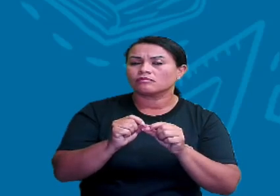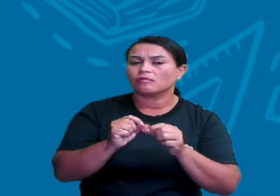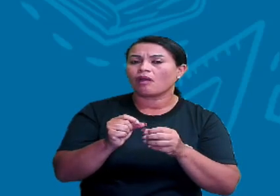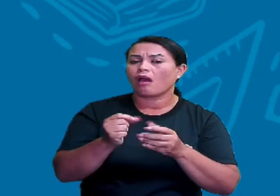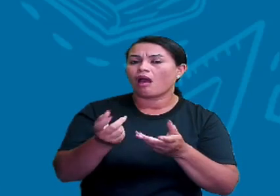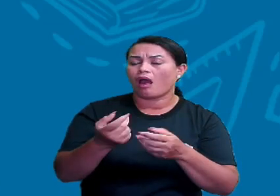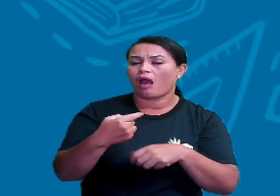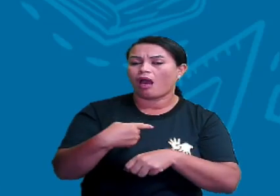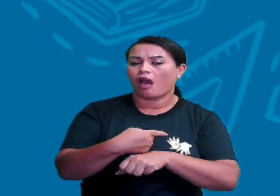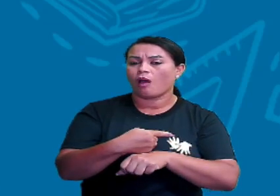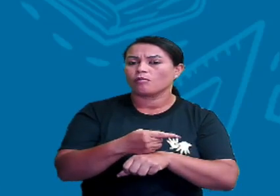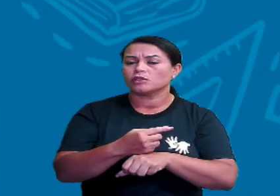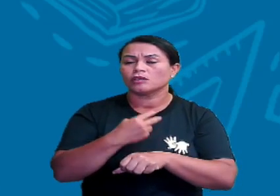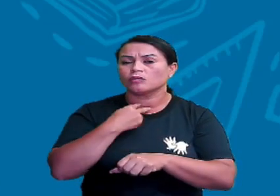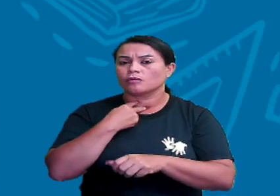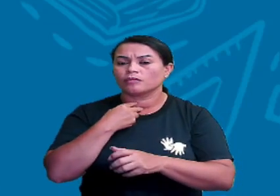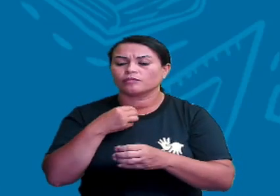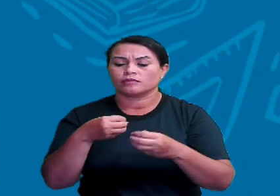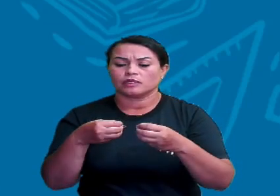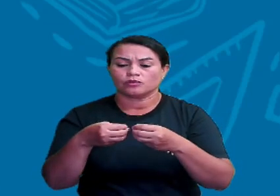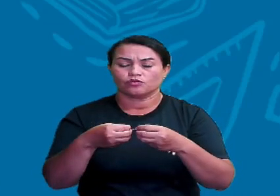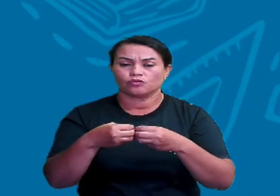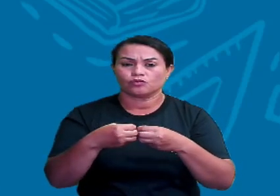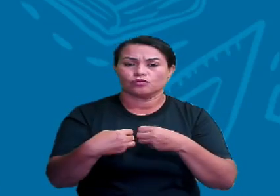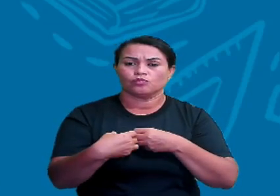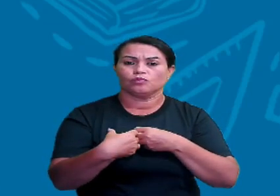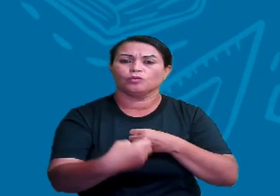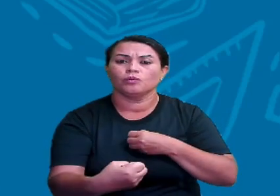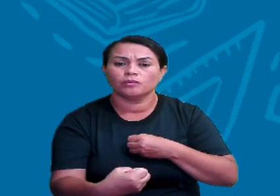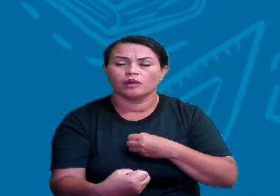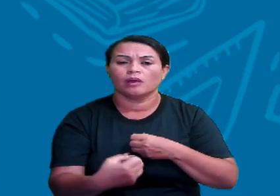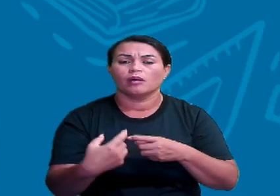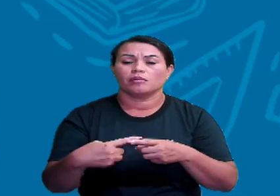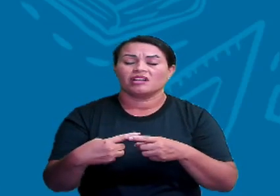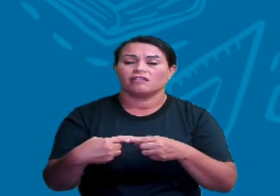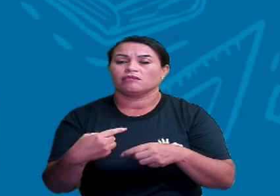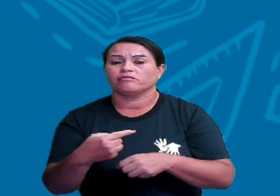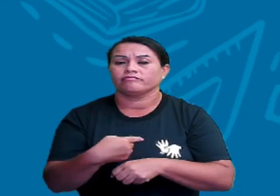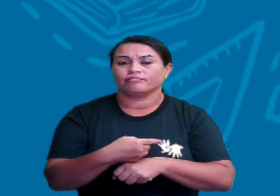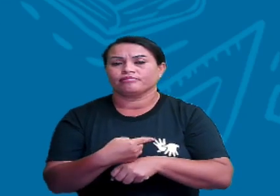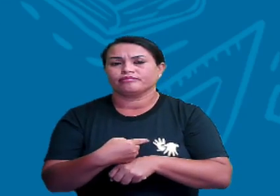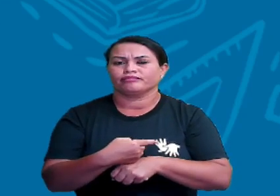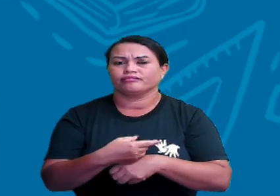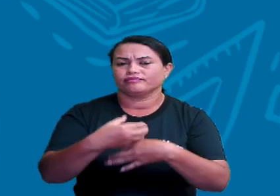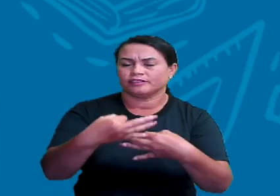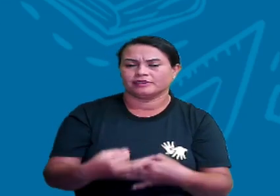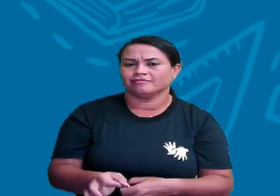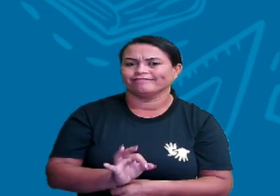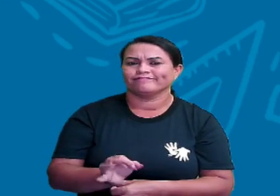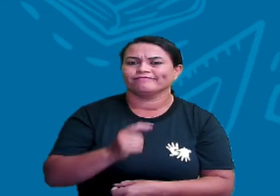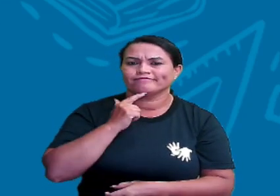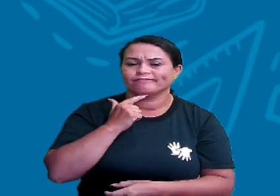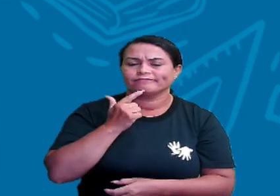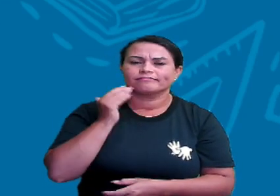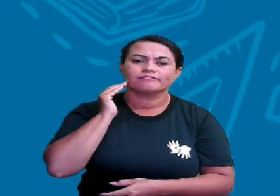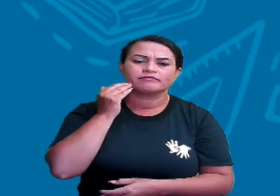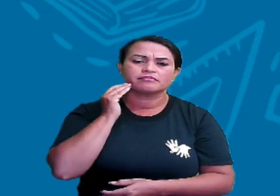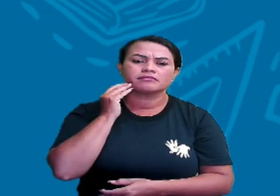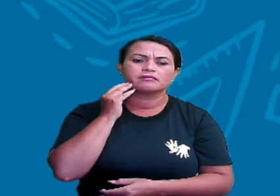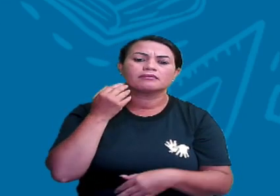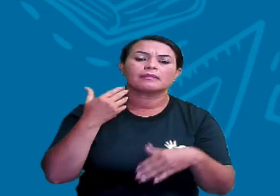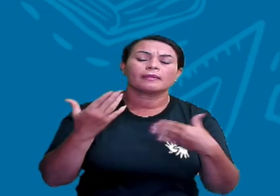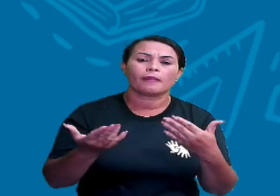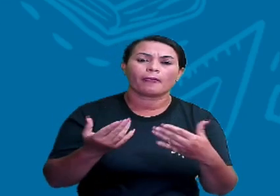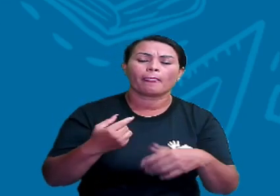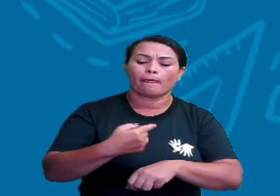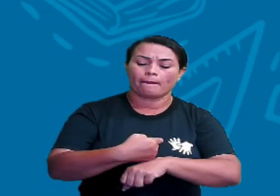perto de um imã, porque aí ela vai ficar desnorteada, tá? Ela não vai dar o Norte com precisão, tá bom? Então,